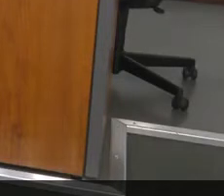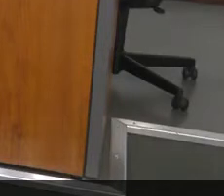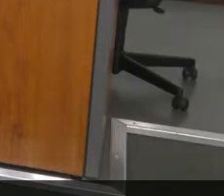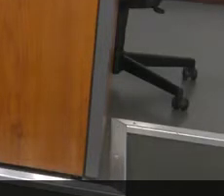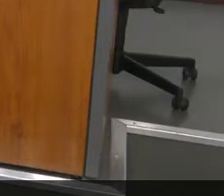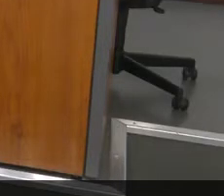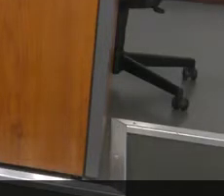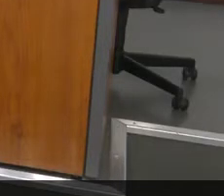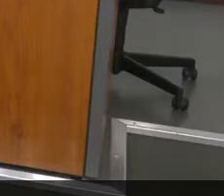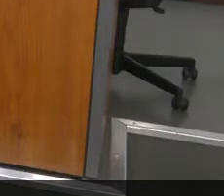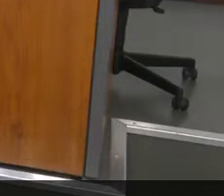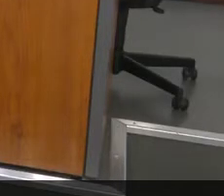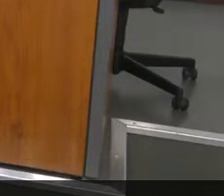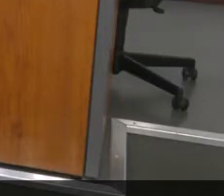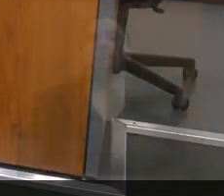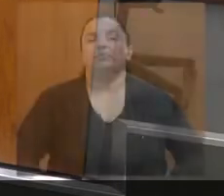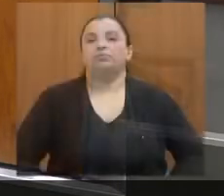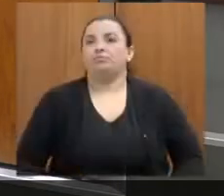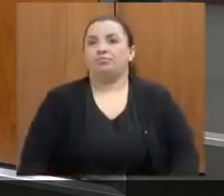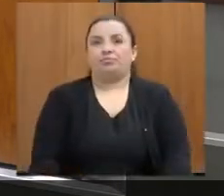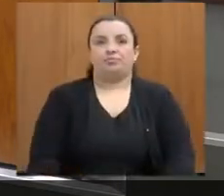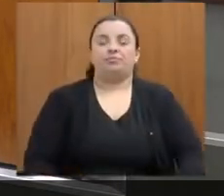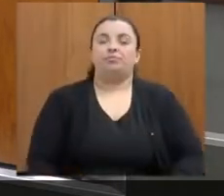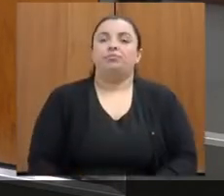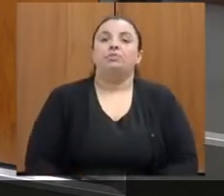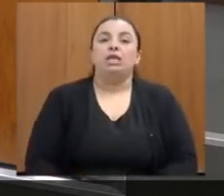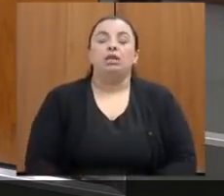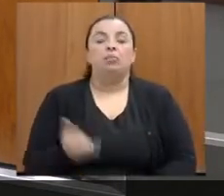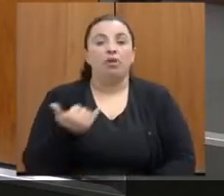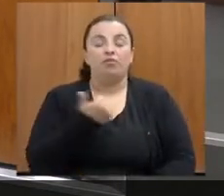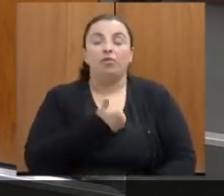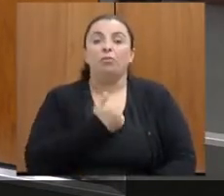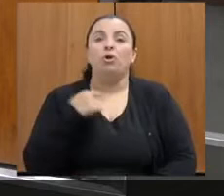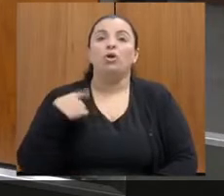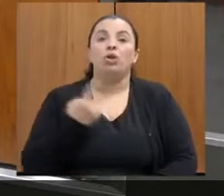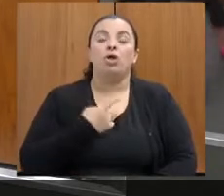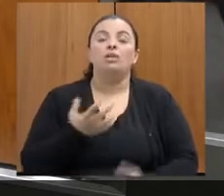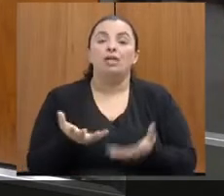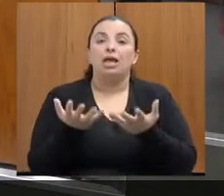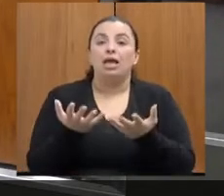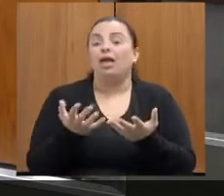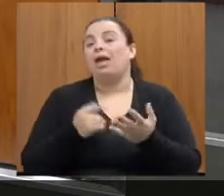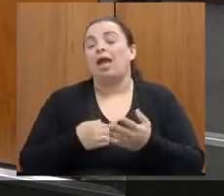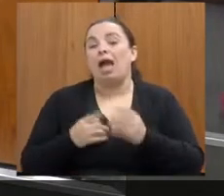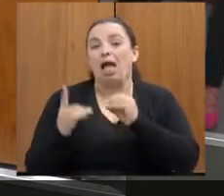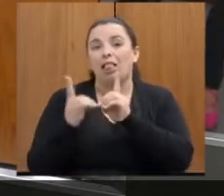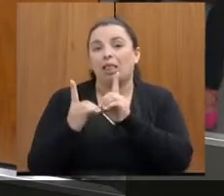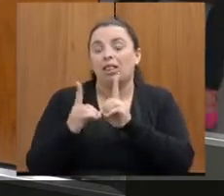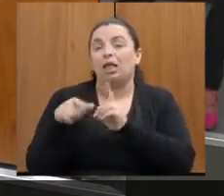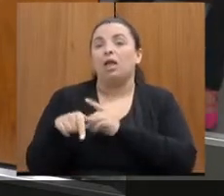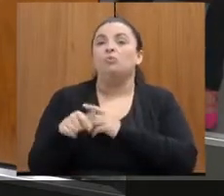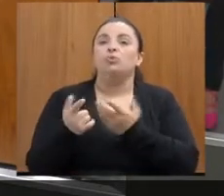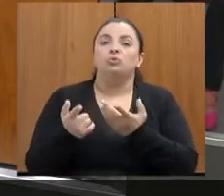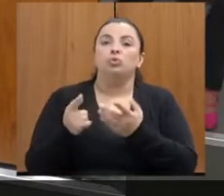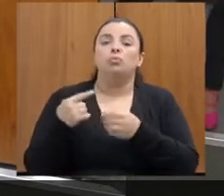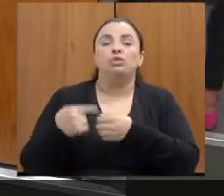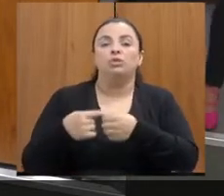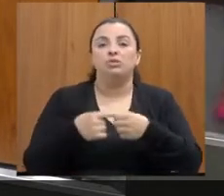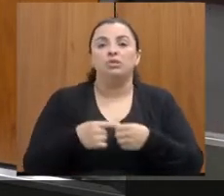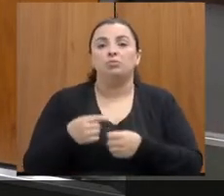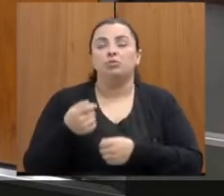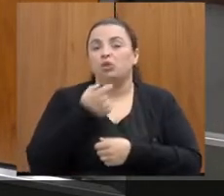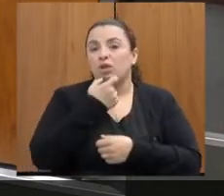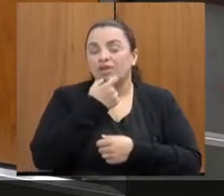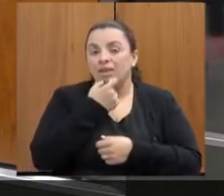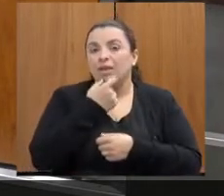Acrescentando, a doutora Jéssica acho que nos informou que nós atendemos além do município de Nova Lima, município de Raposos e